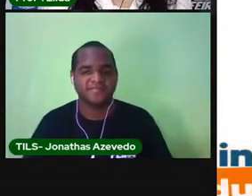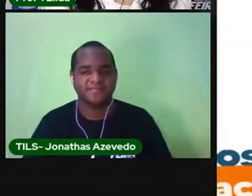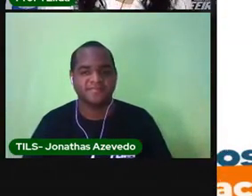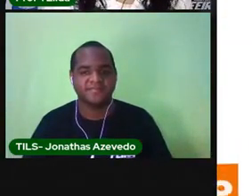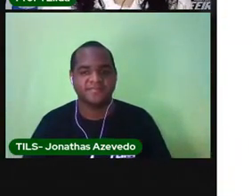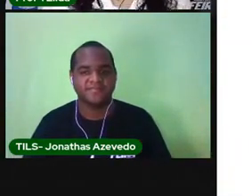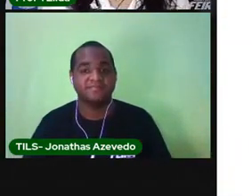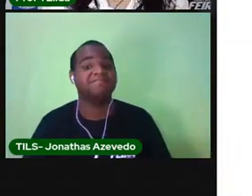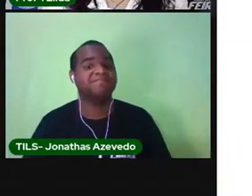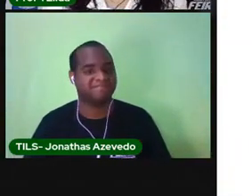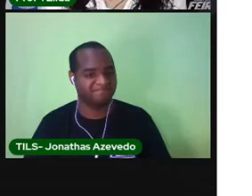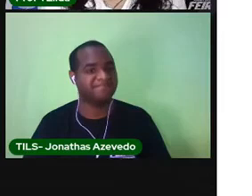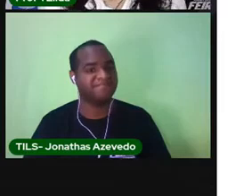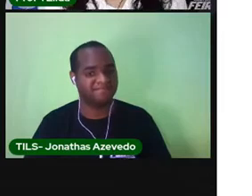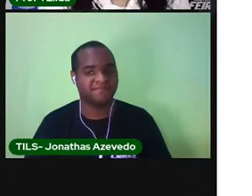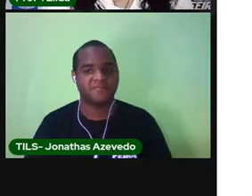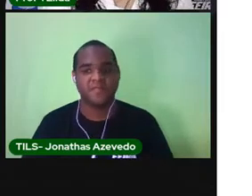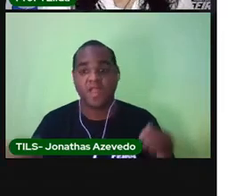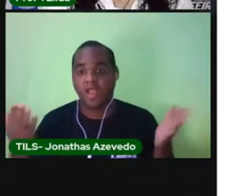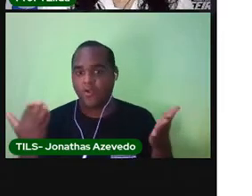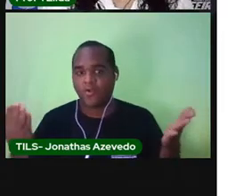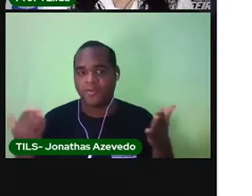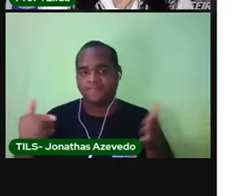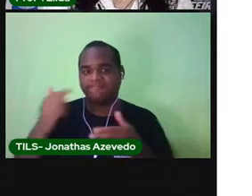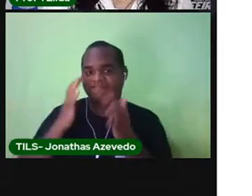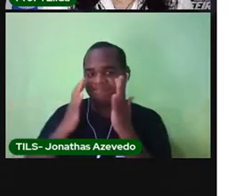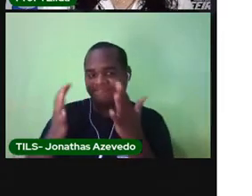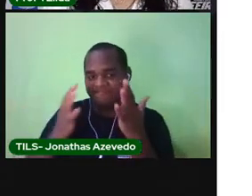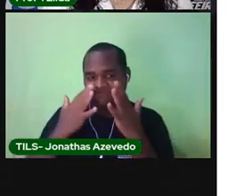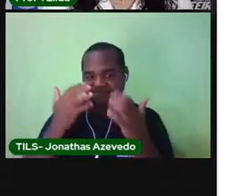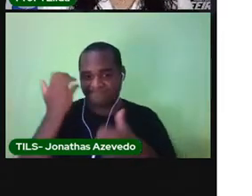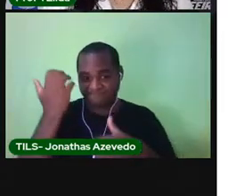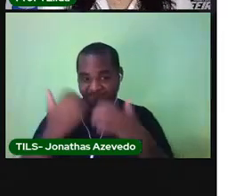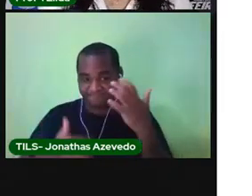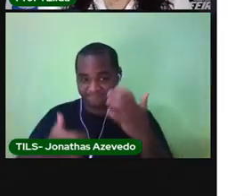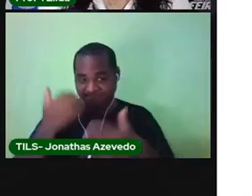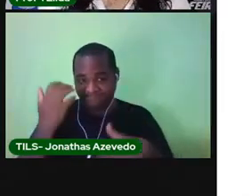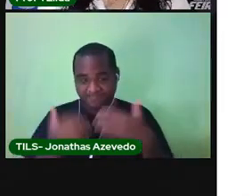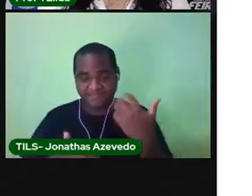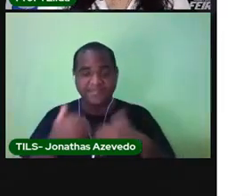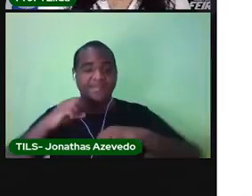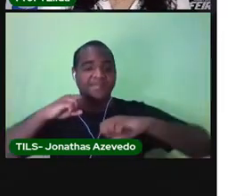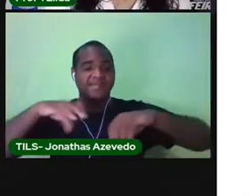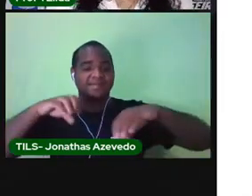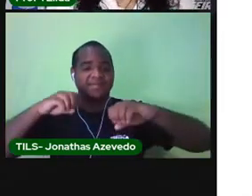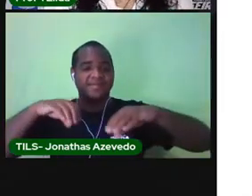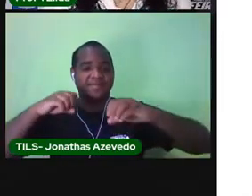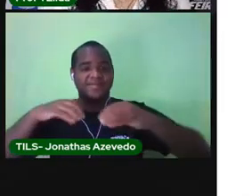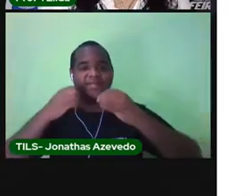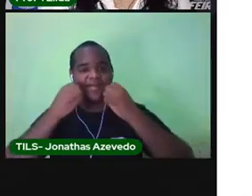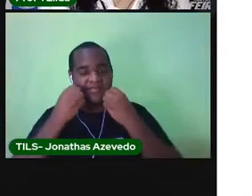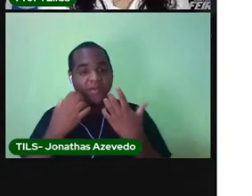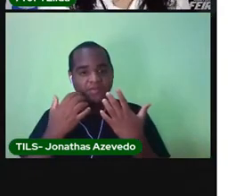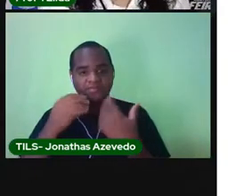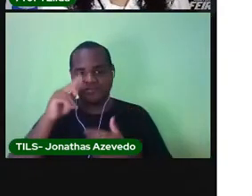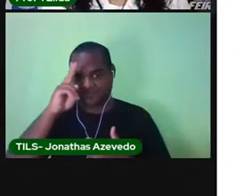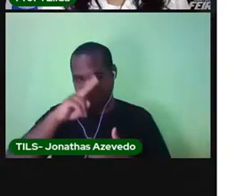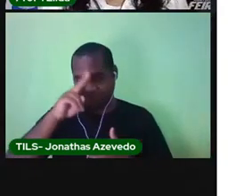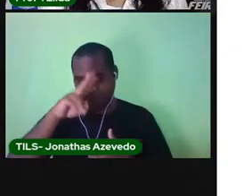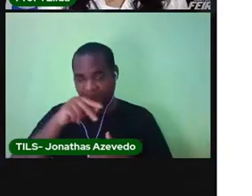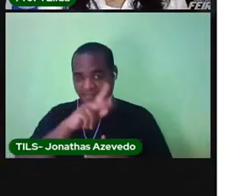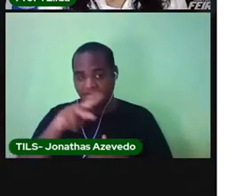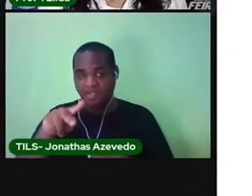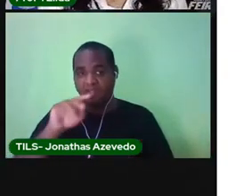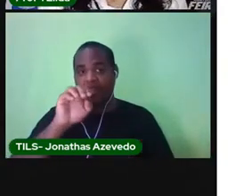E agora você vai prestar atenção na explicação da atividade. Lembrando, essa atividade que a ProHélida